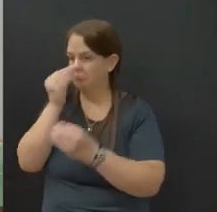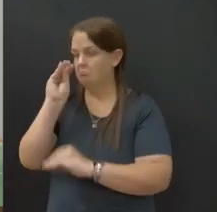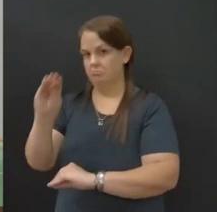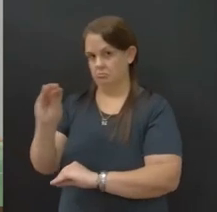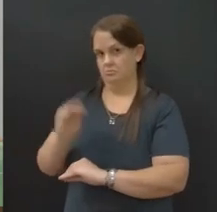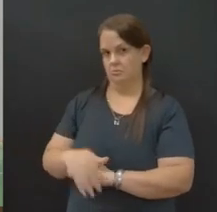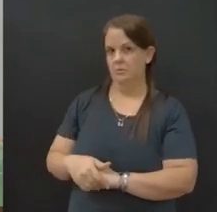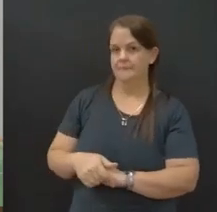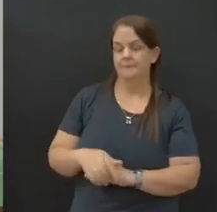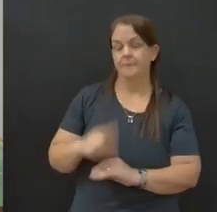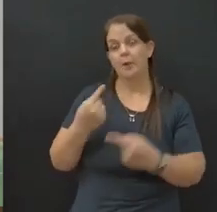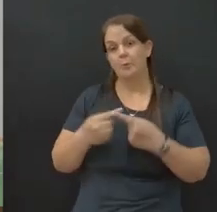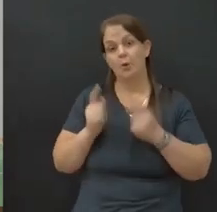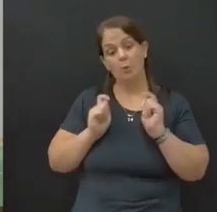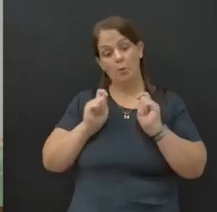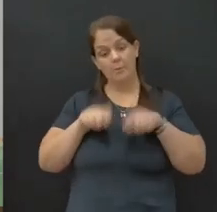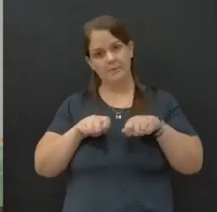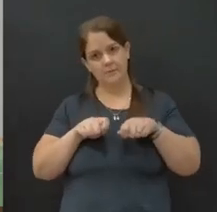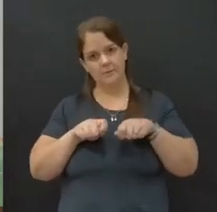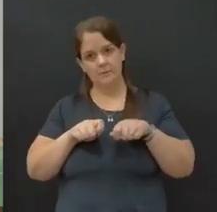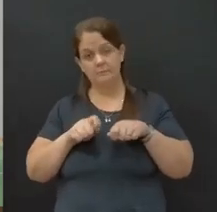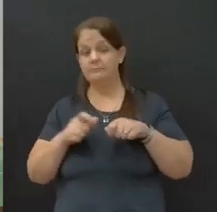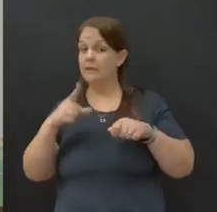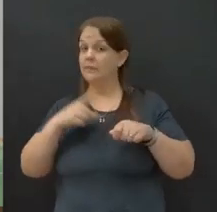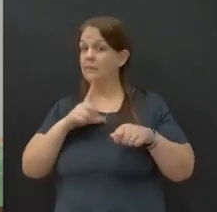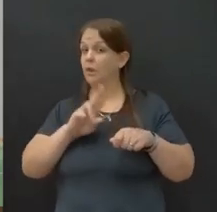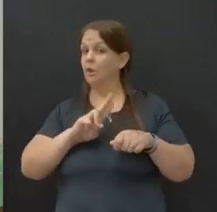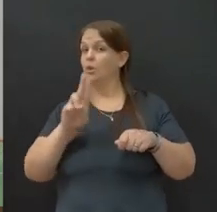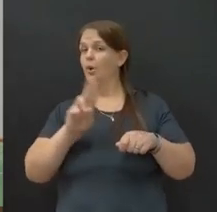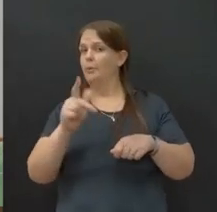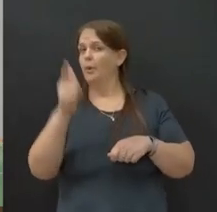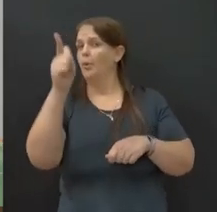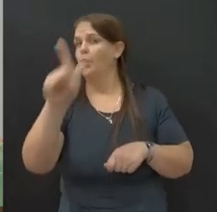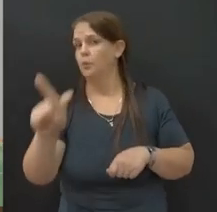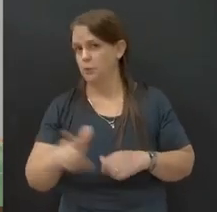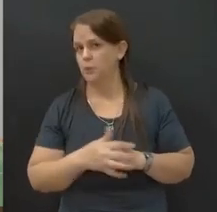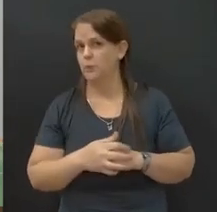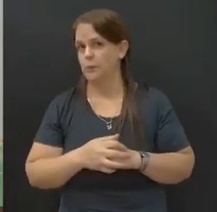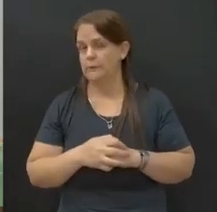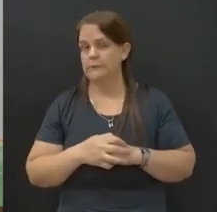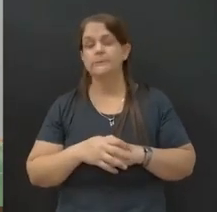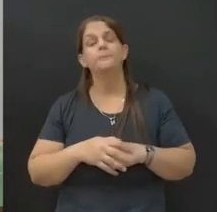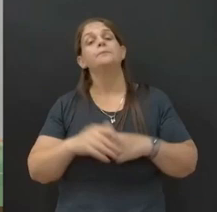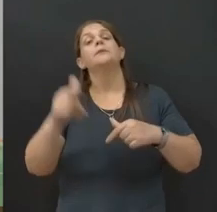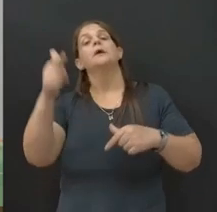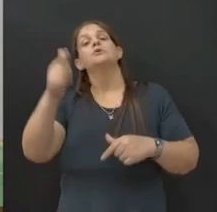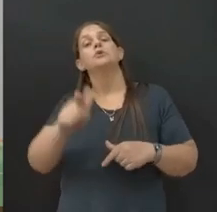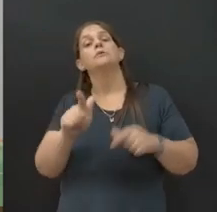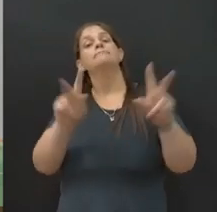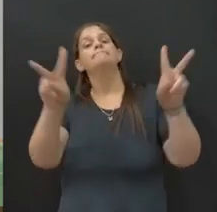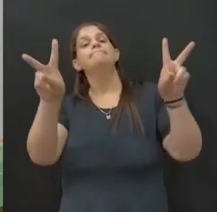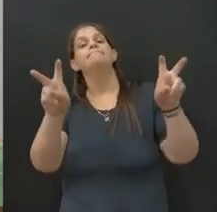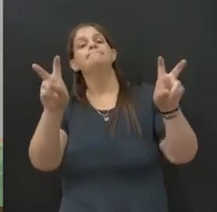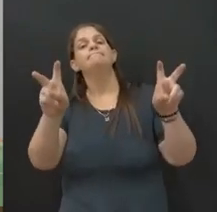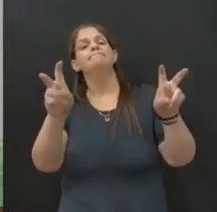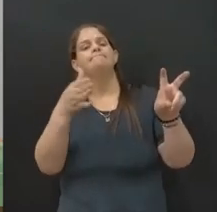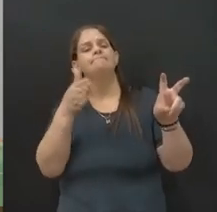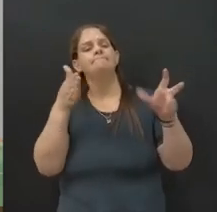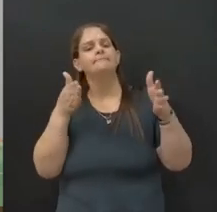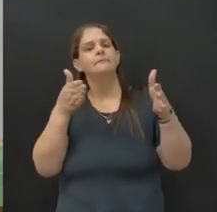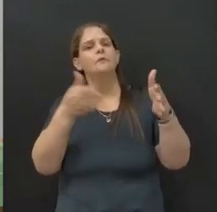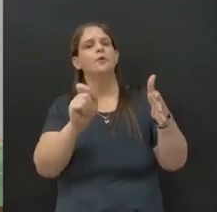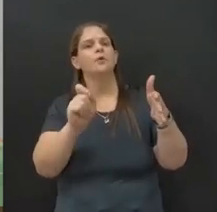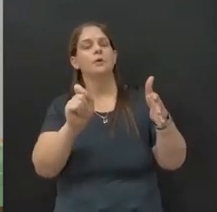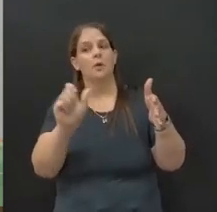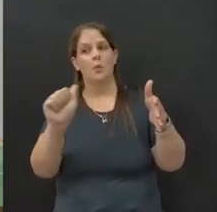lá. Até porque competência, para mim, tem outro nome. E vou, de novo, frisar aqui aquilo que o Agnaldo me